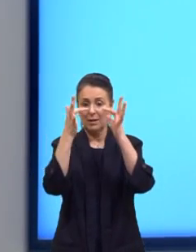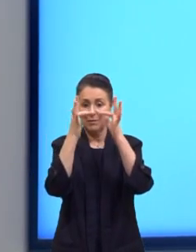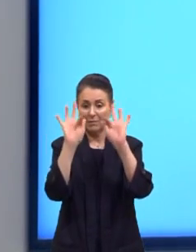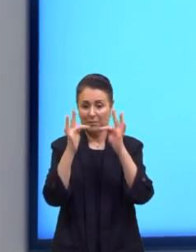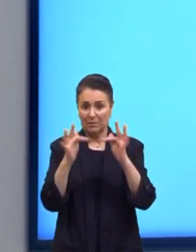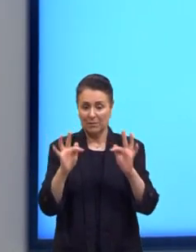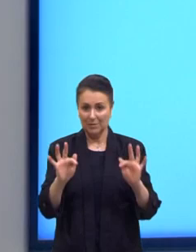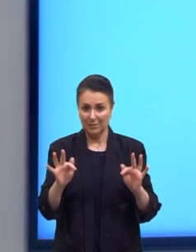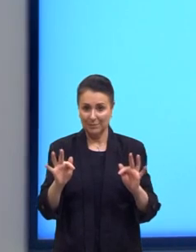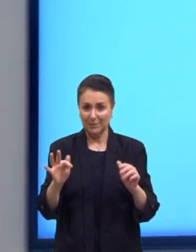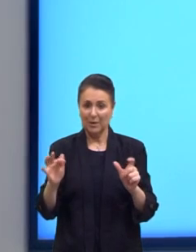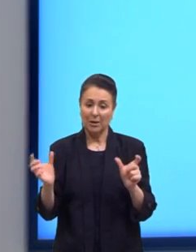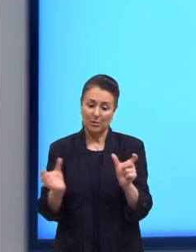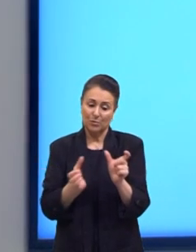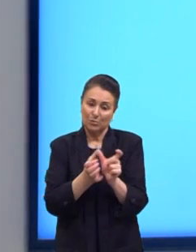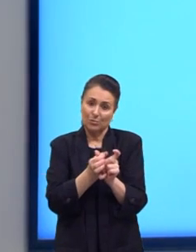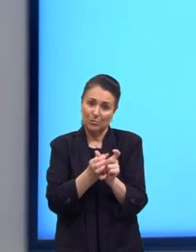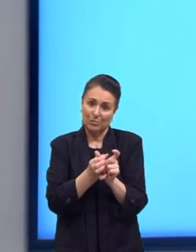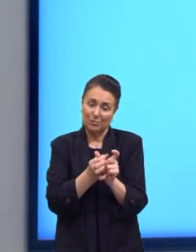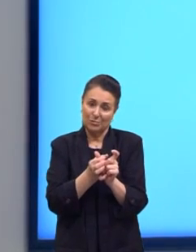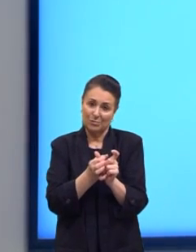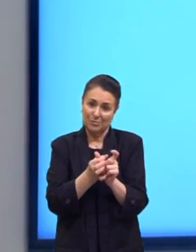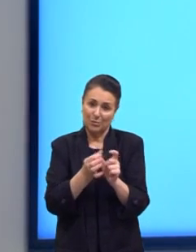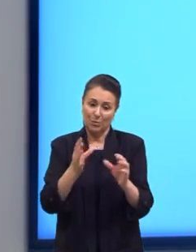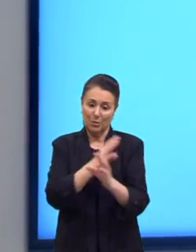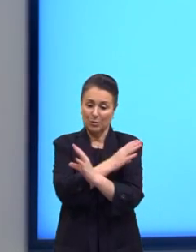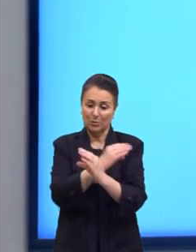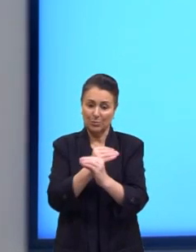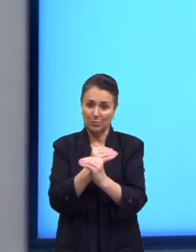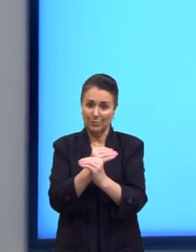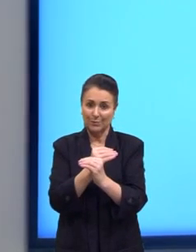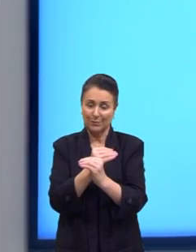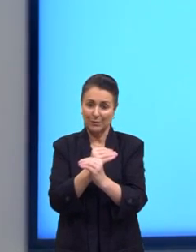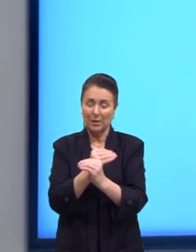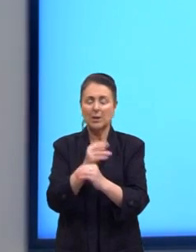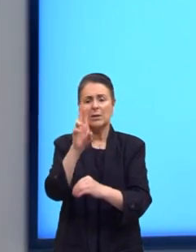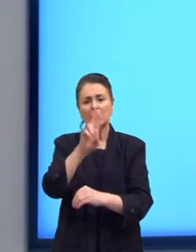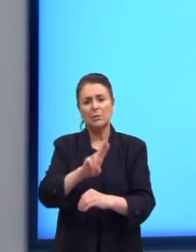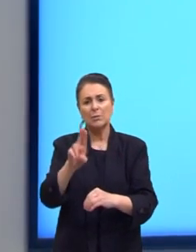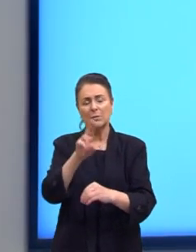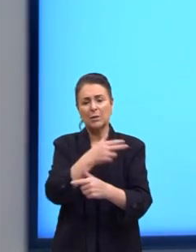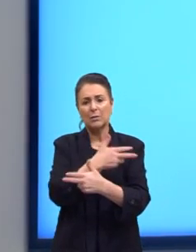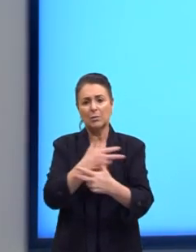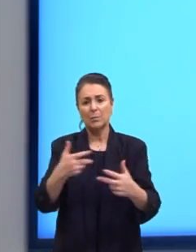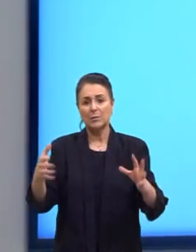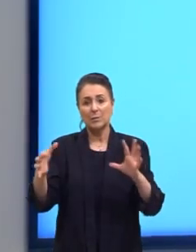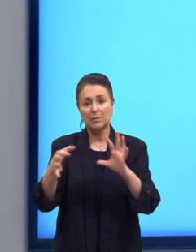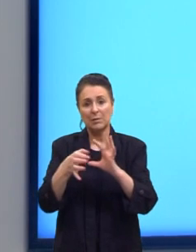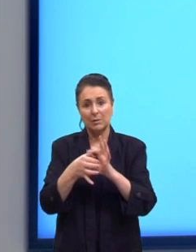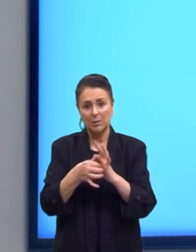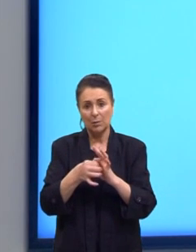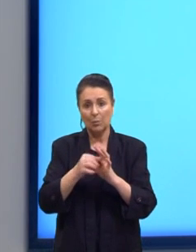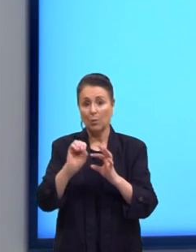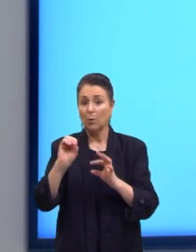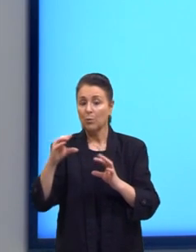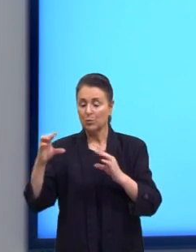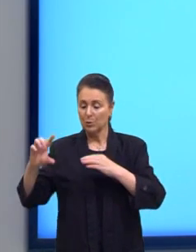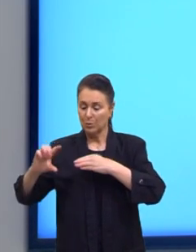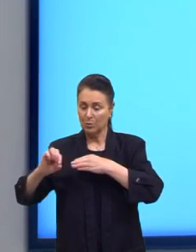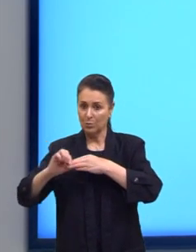né? As conjunções que vocês conhecem. E eles são usados como elementos de ligação ou de coesão.